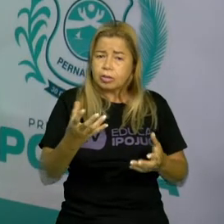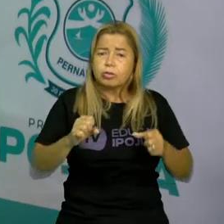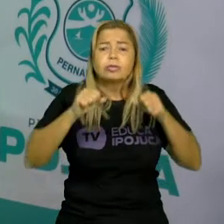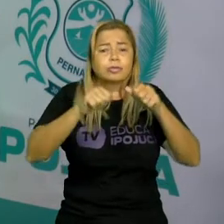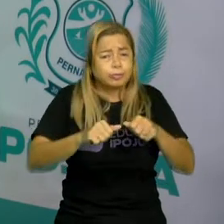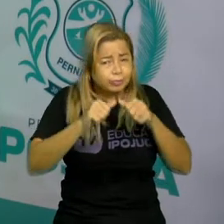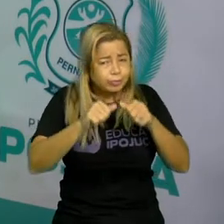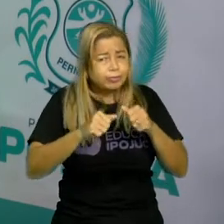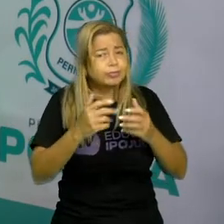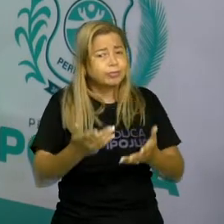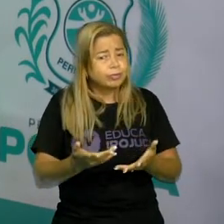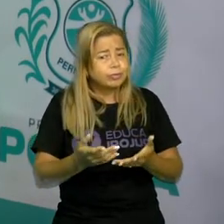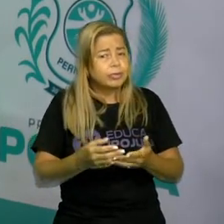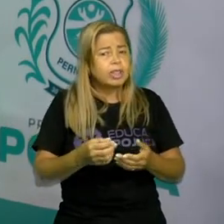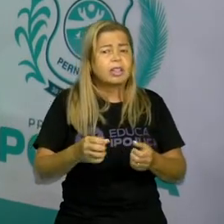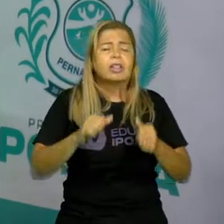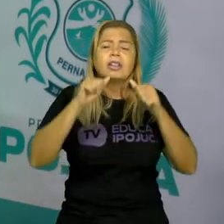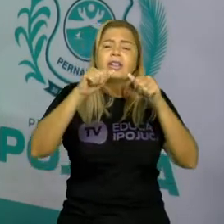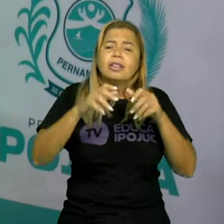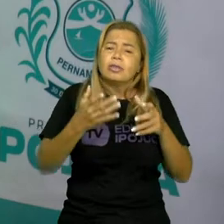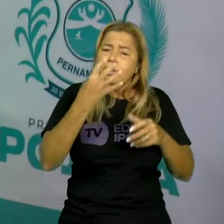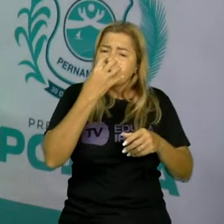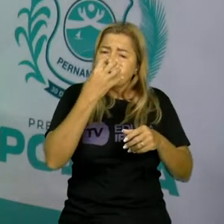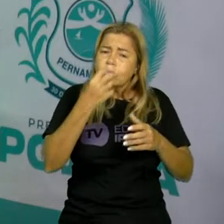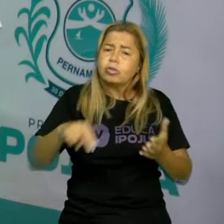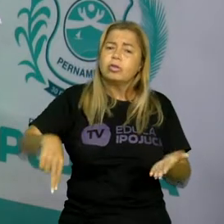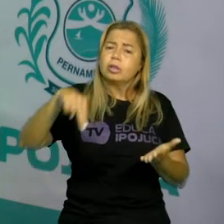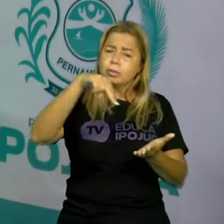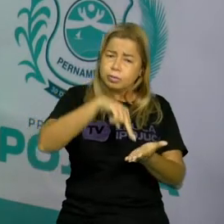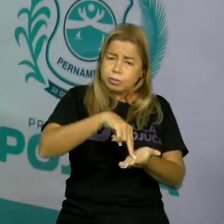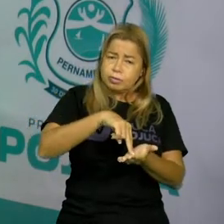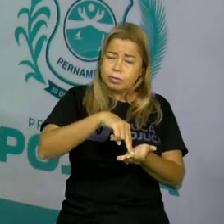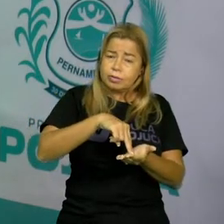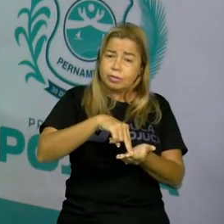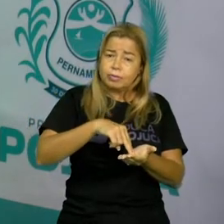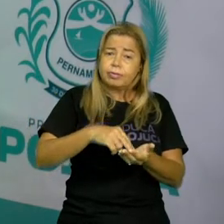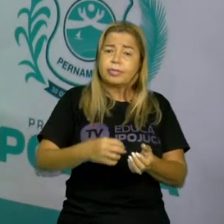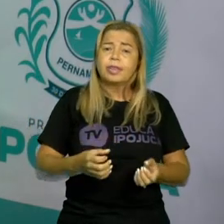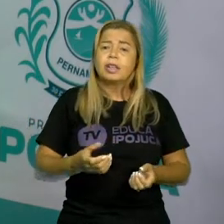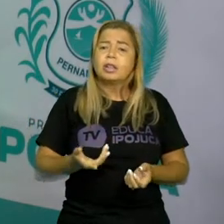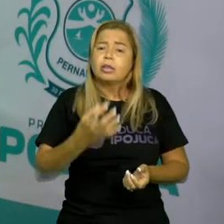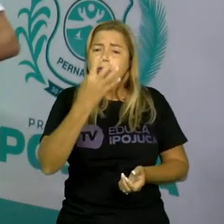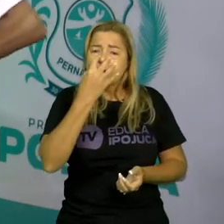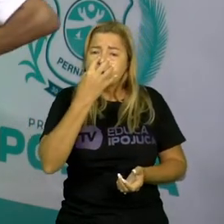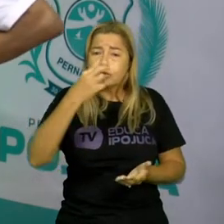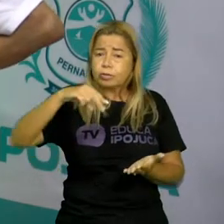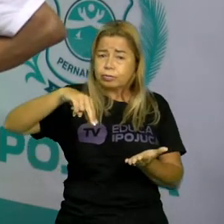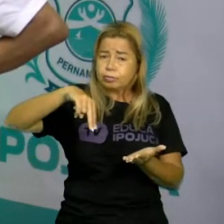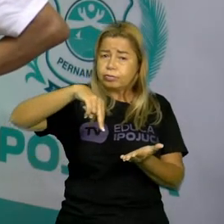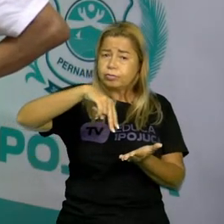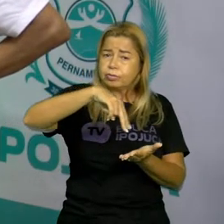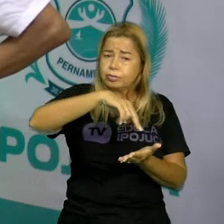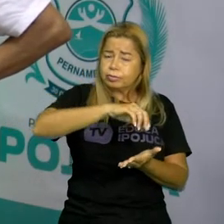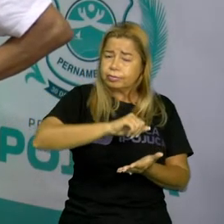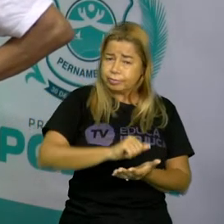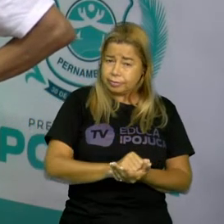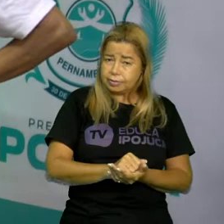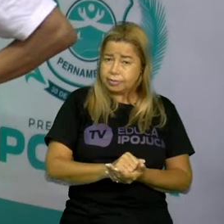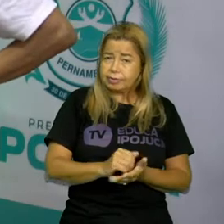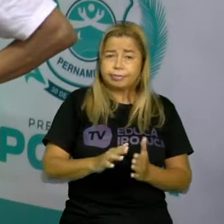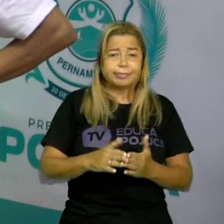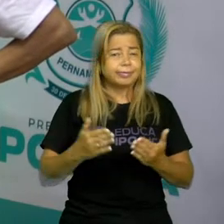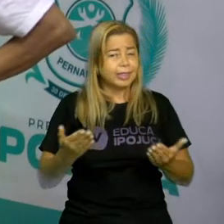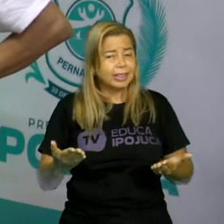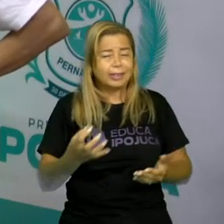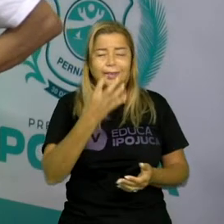Sim. O cachorro pula? Sim. O cachorro anda? Sim. Olha que animal lindo e